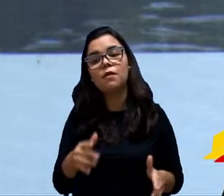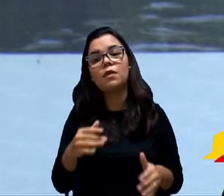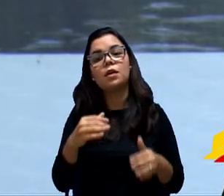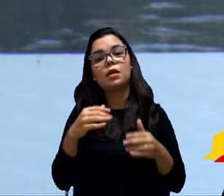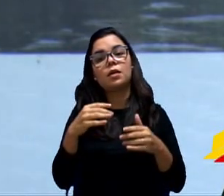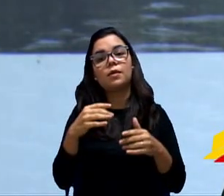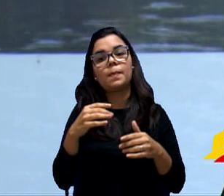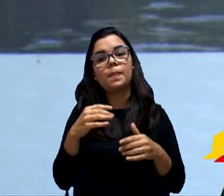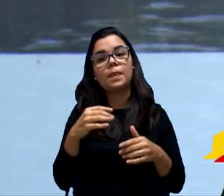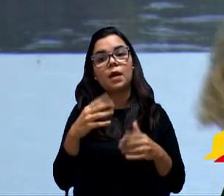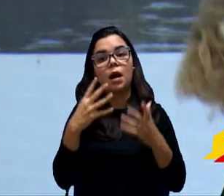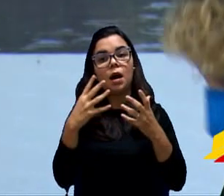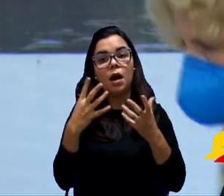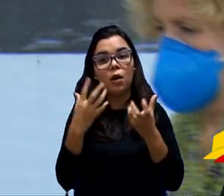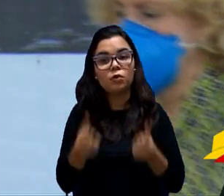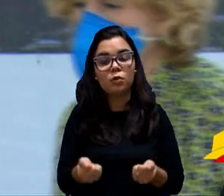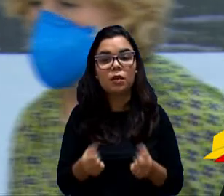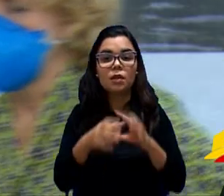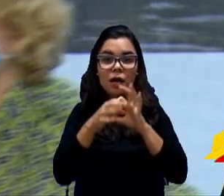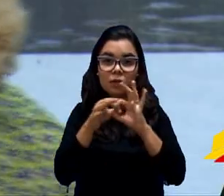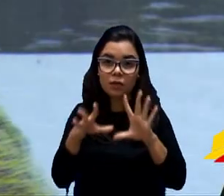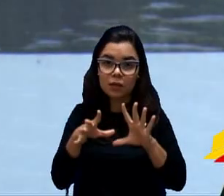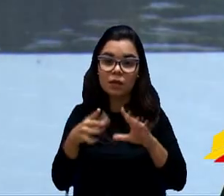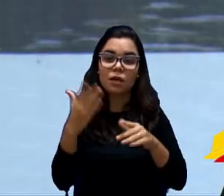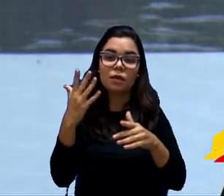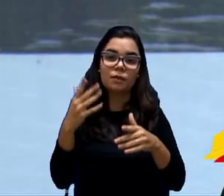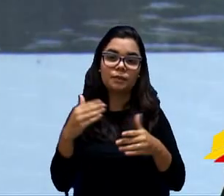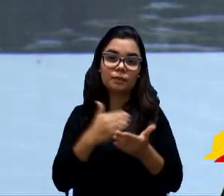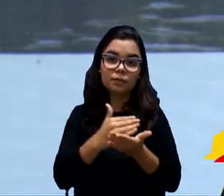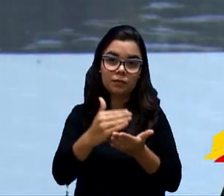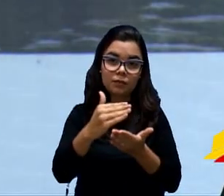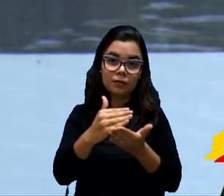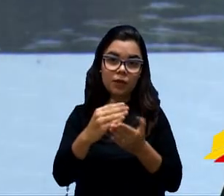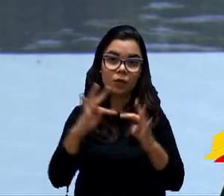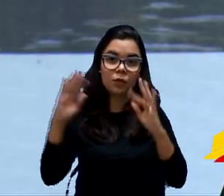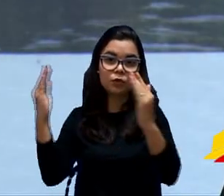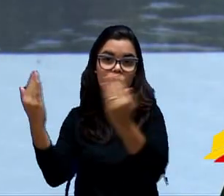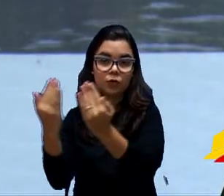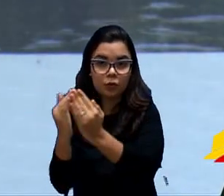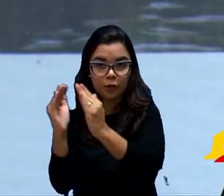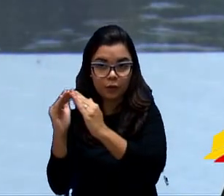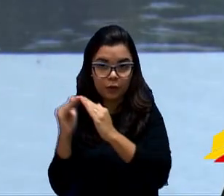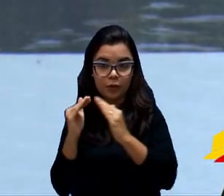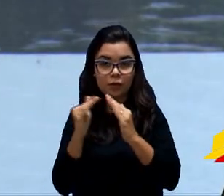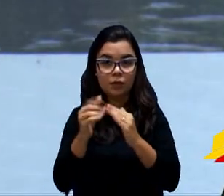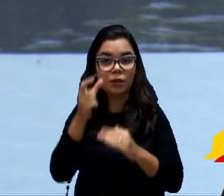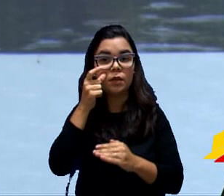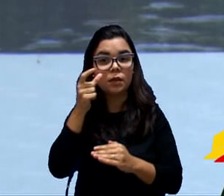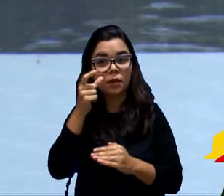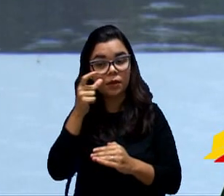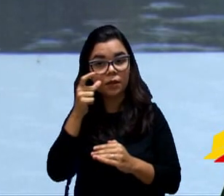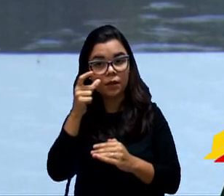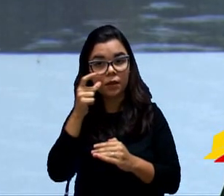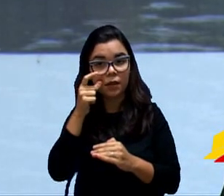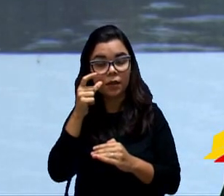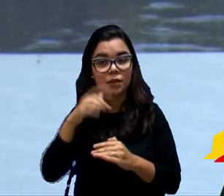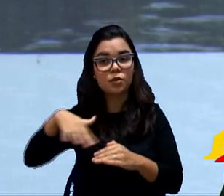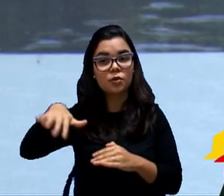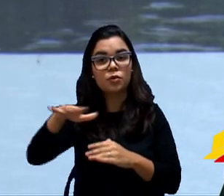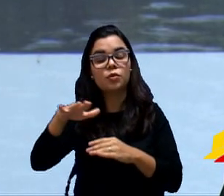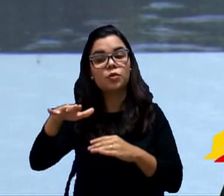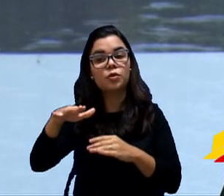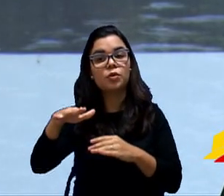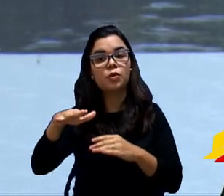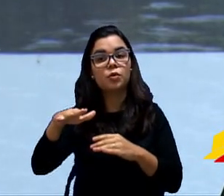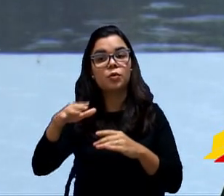a celebrar convênio com os condomínios, os conjuntos habitacionais de interesse social do município de Sorocaba,